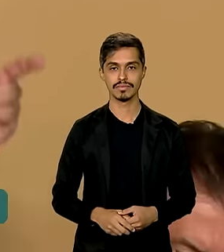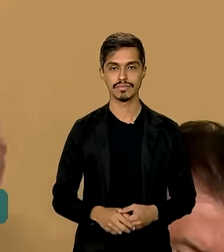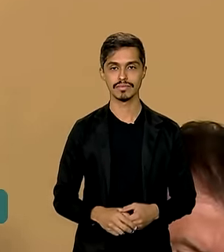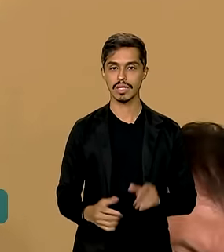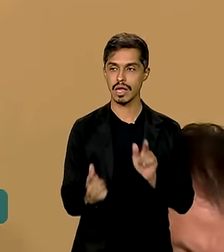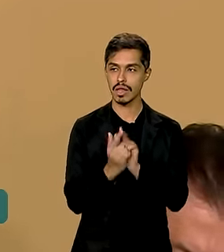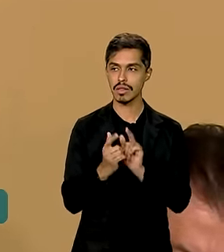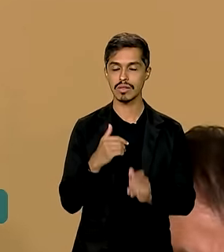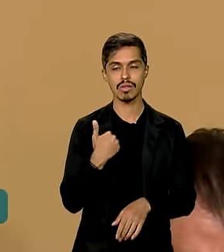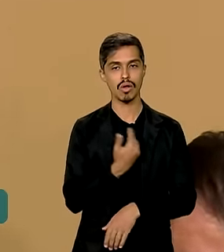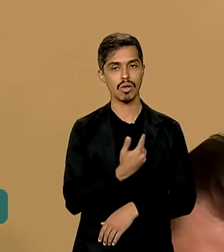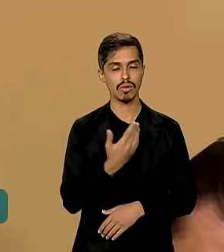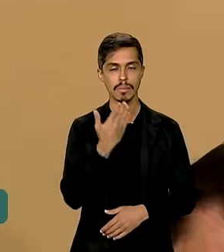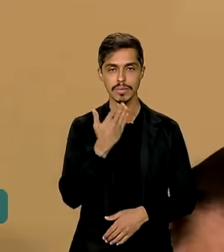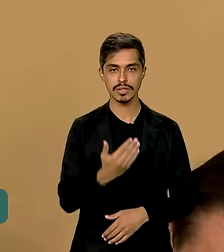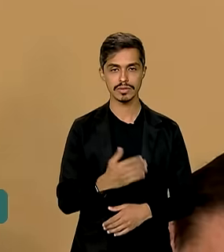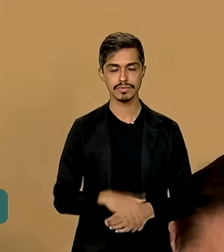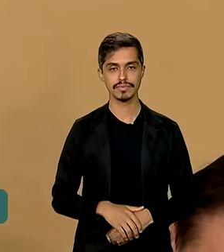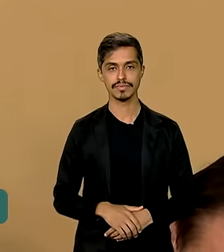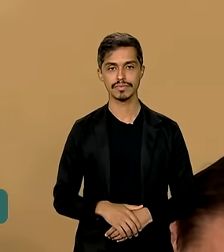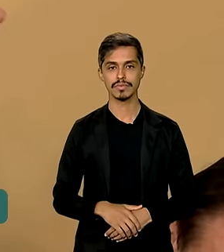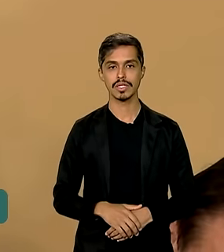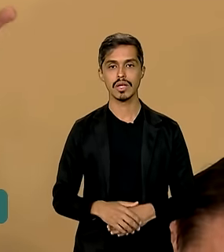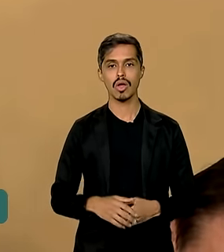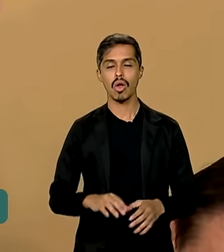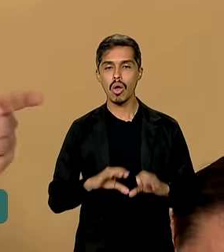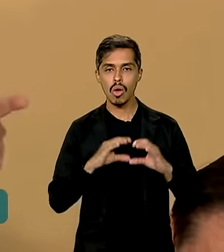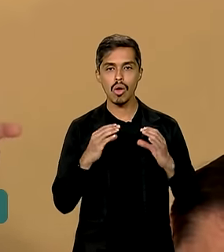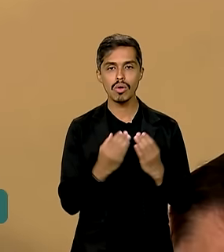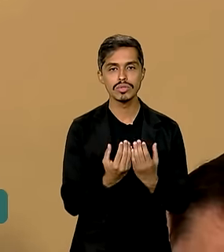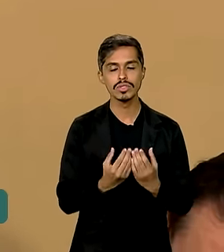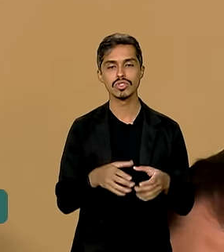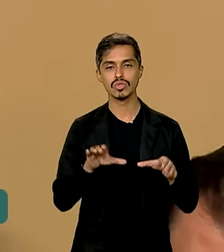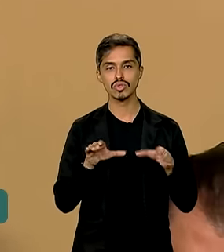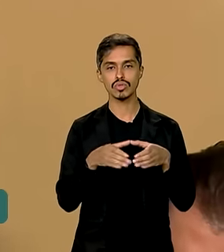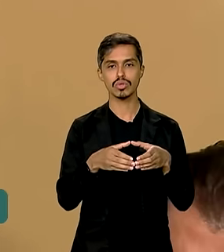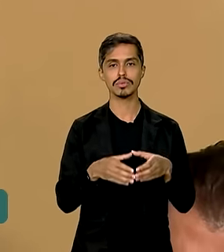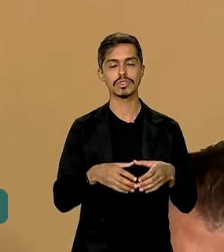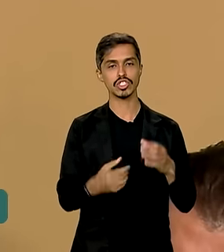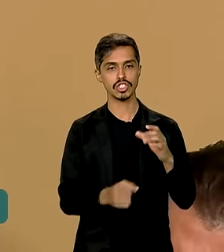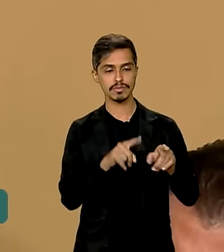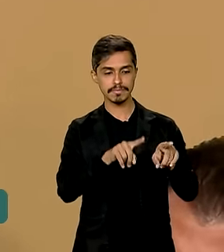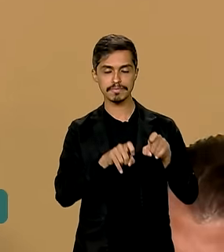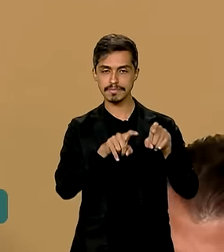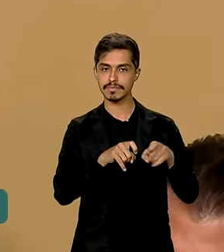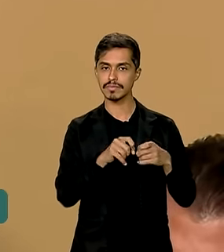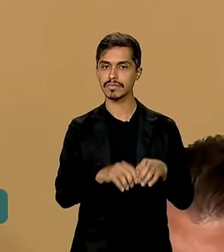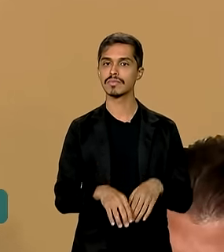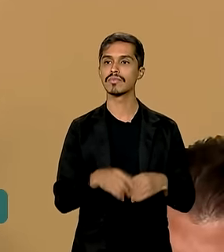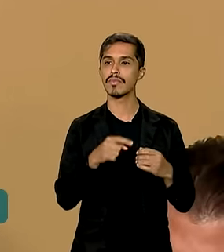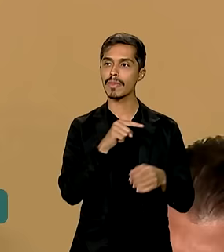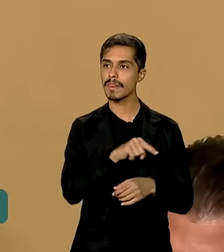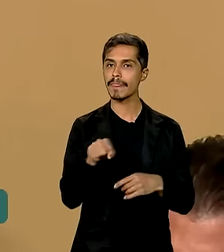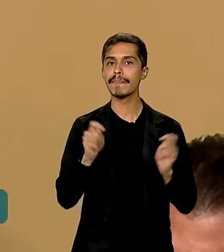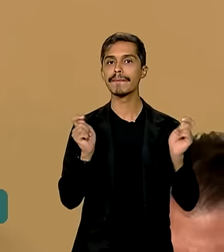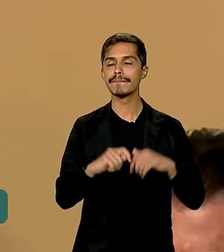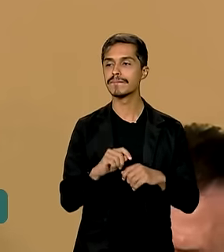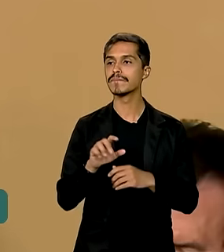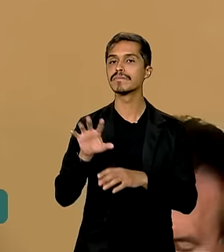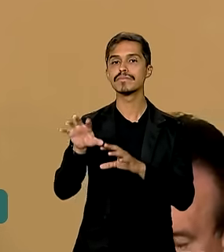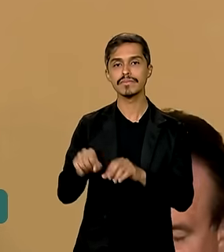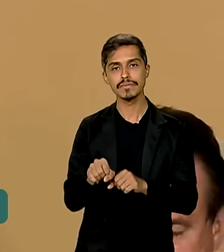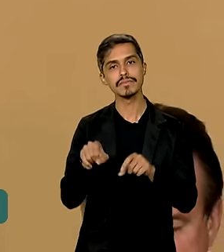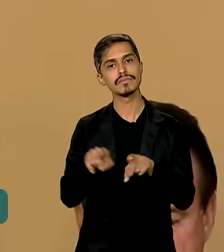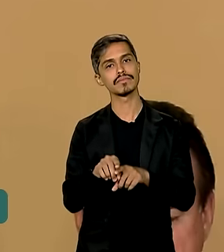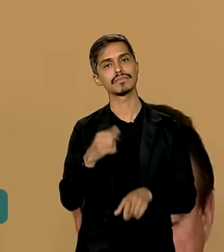atenderam o nosso pedido, as cooperativas de produtores, as cooperativas de educação rural também poderão acessar esses 15